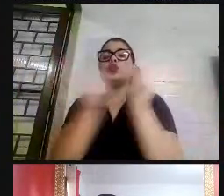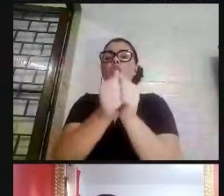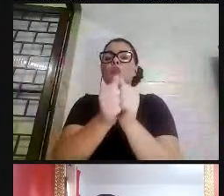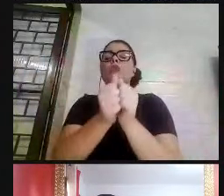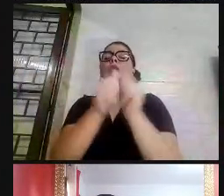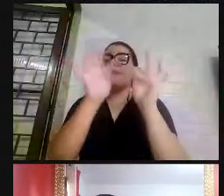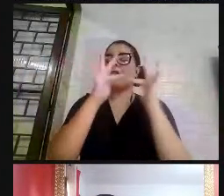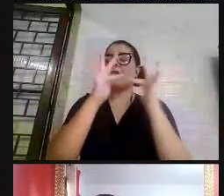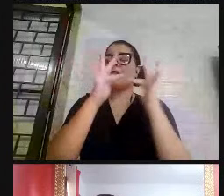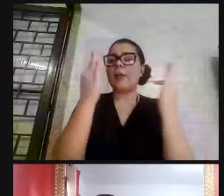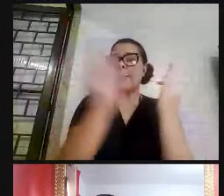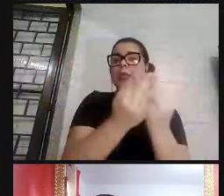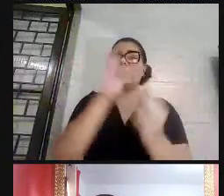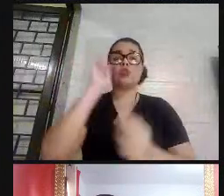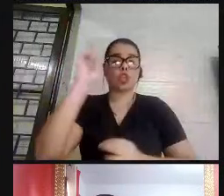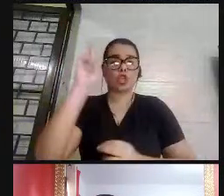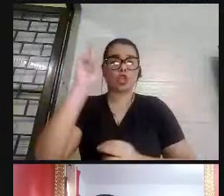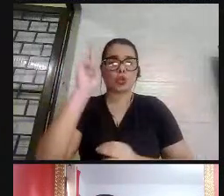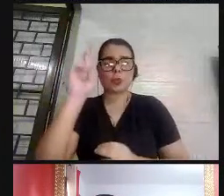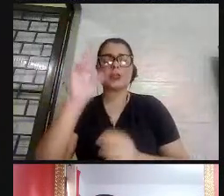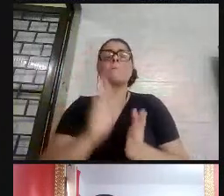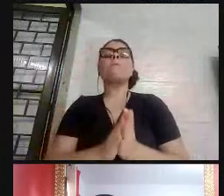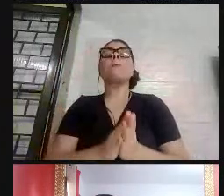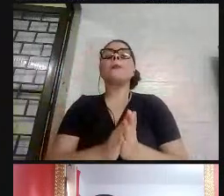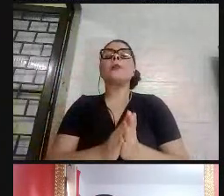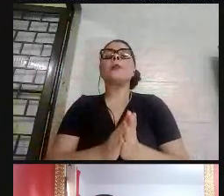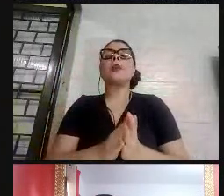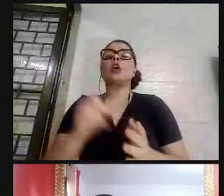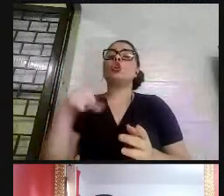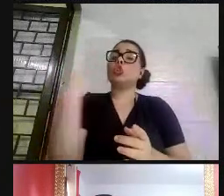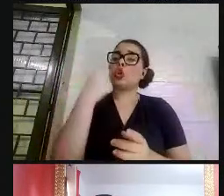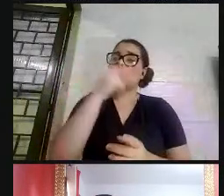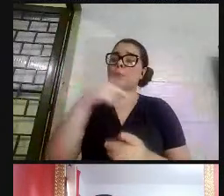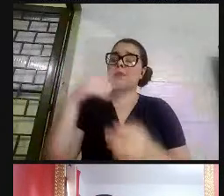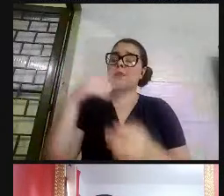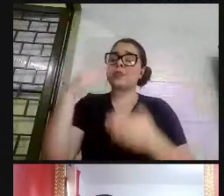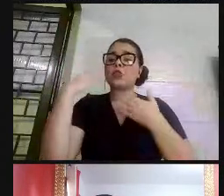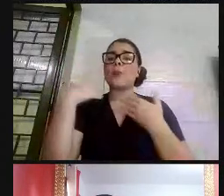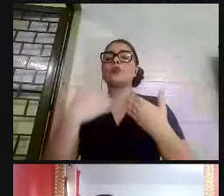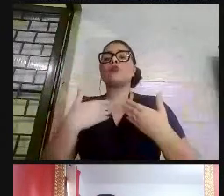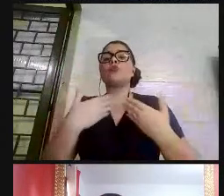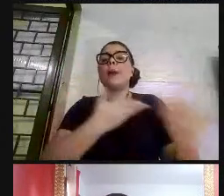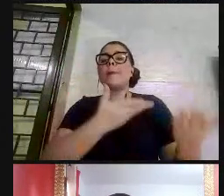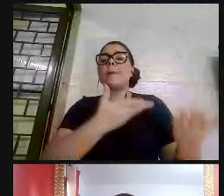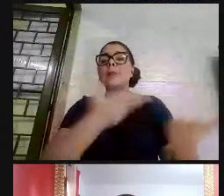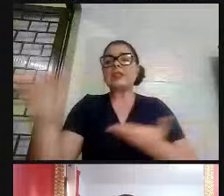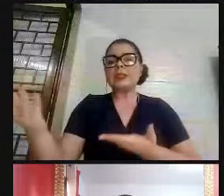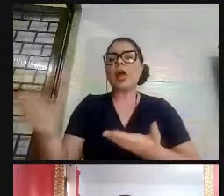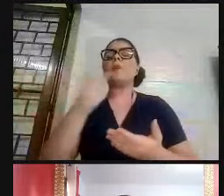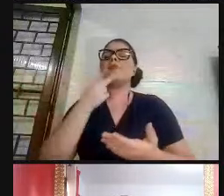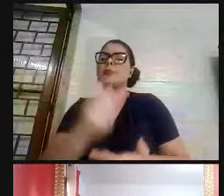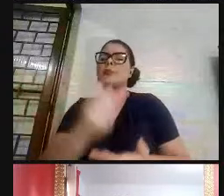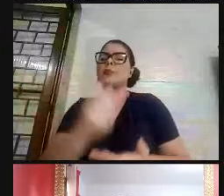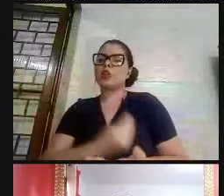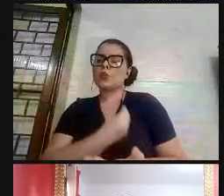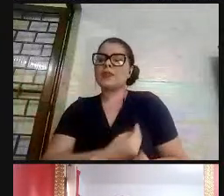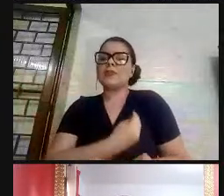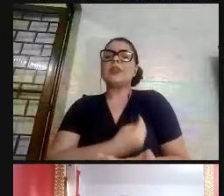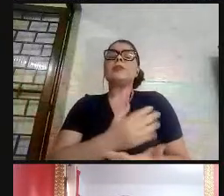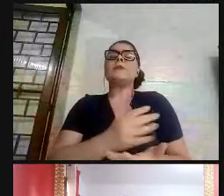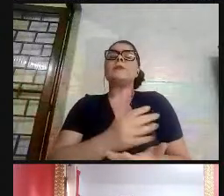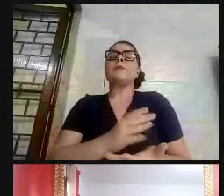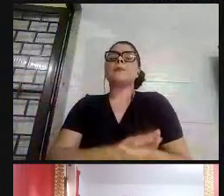e lá nós, os professores, nos apresentamos, cada um falou da sua vivência, cada um falou das suas expectativas,